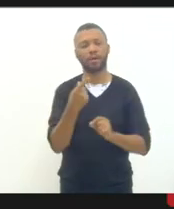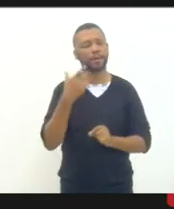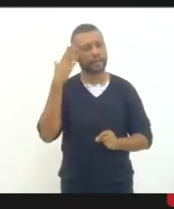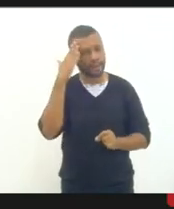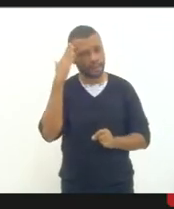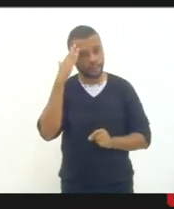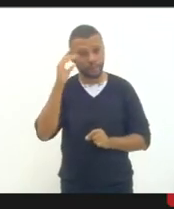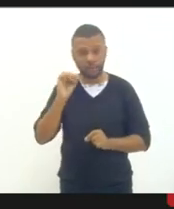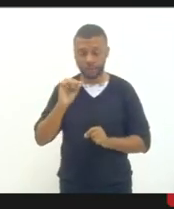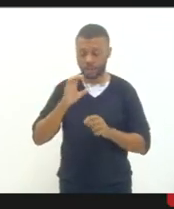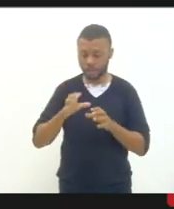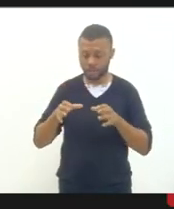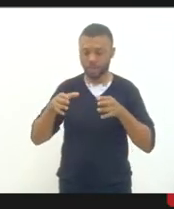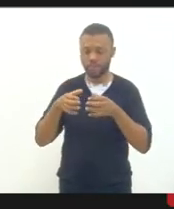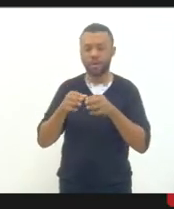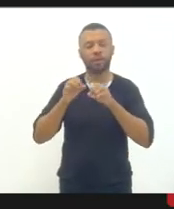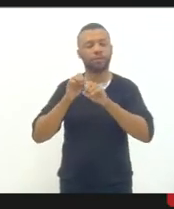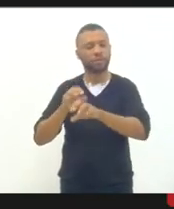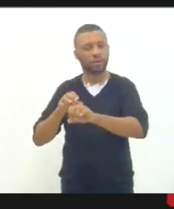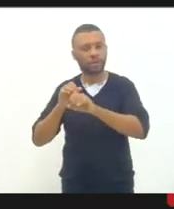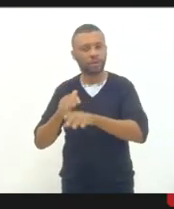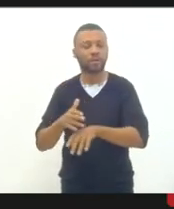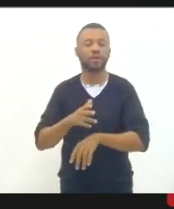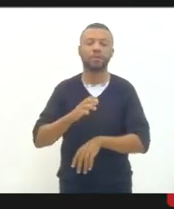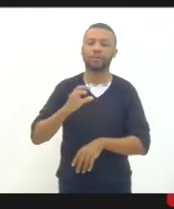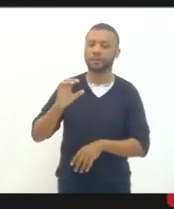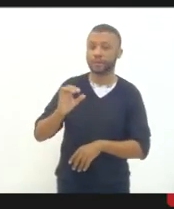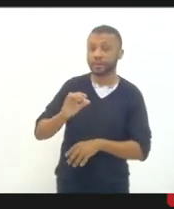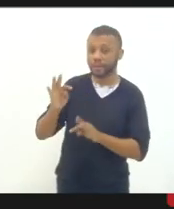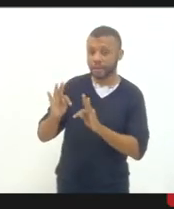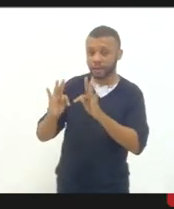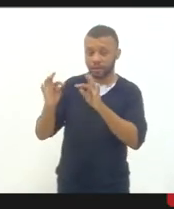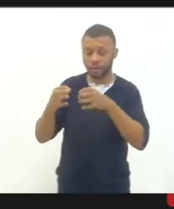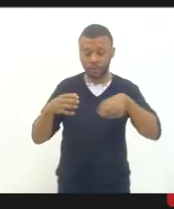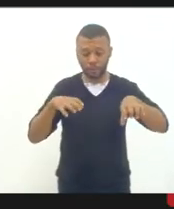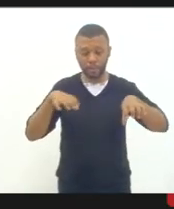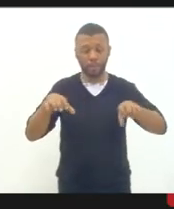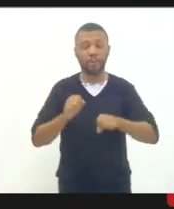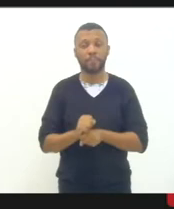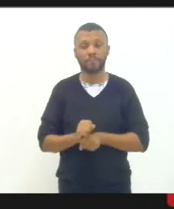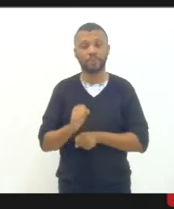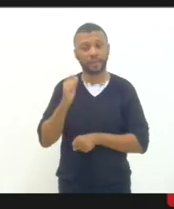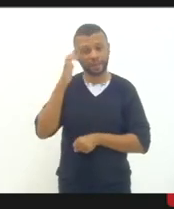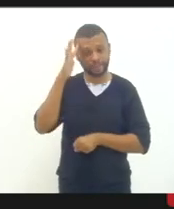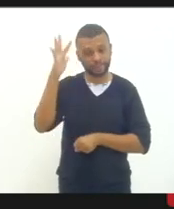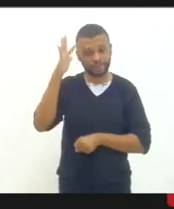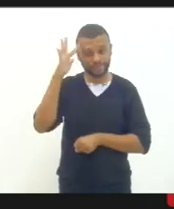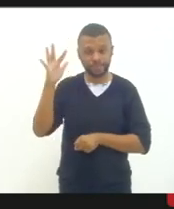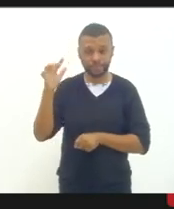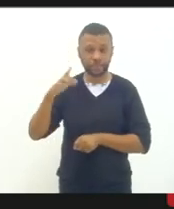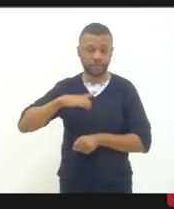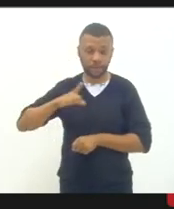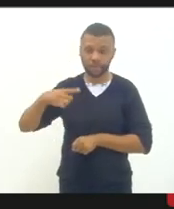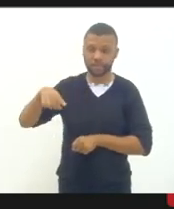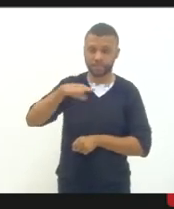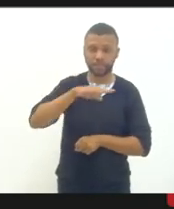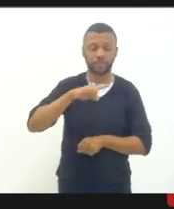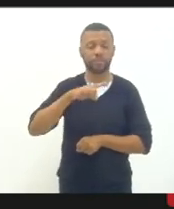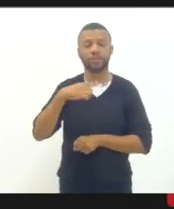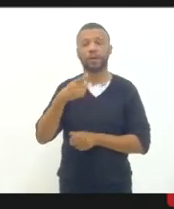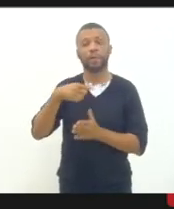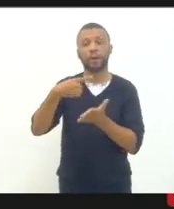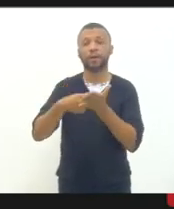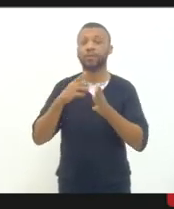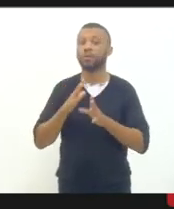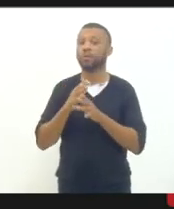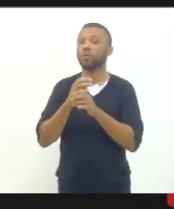comissão de educação e a comissão de ciência e tecnologia elas têm esse pensamento tanto é que nós vamos ter aí até seis audiências